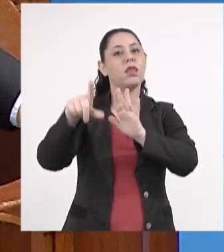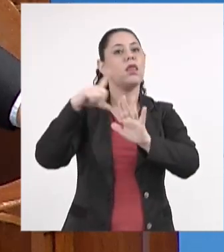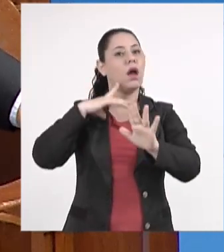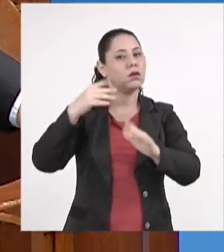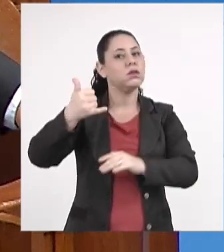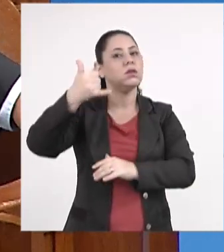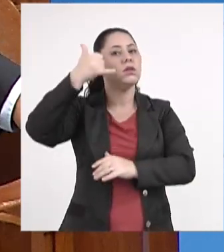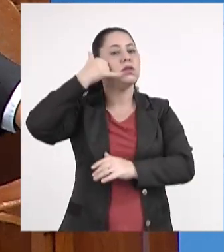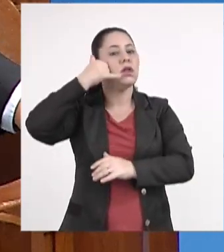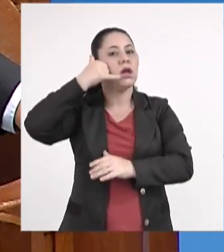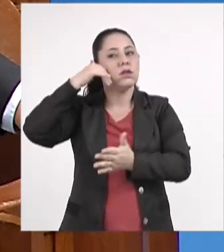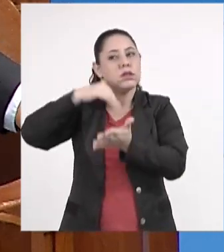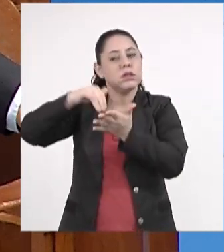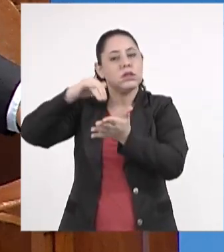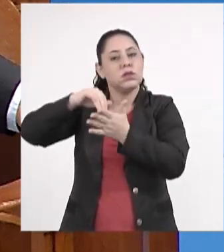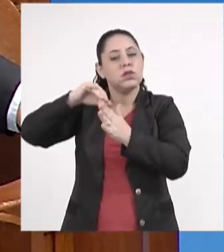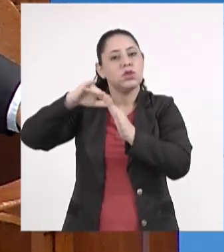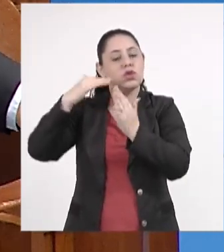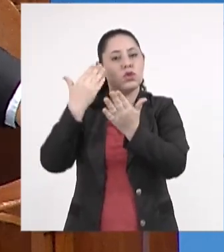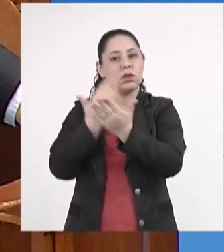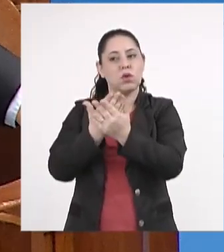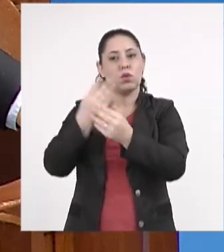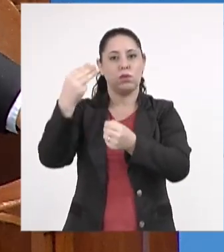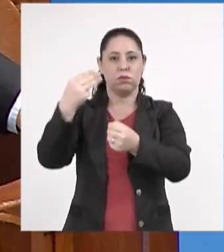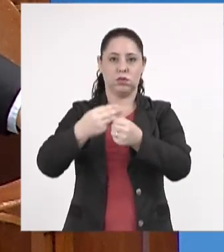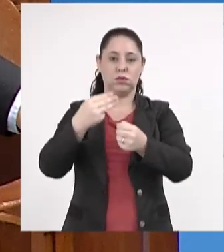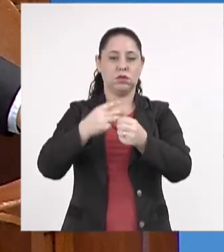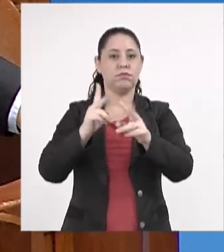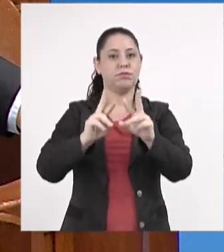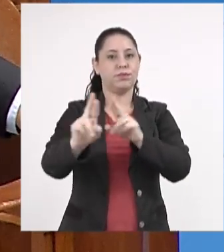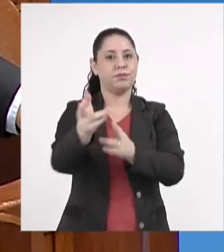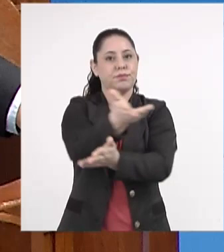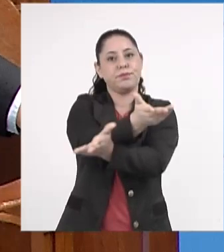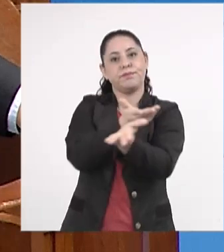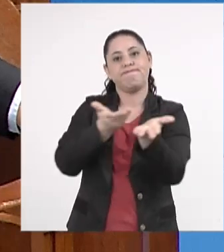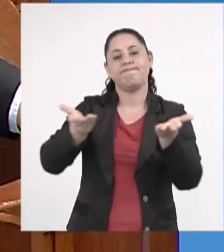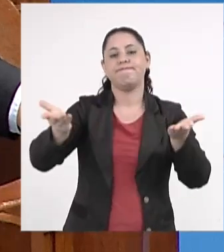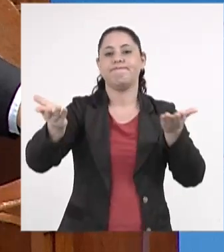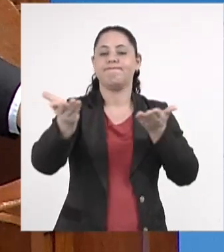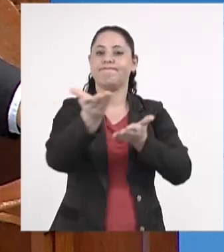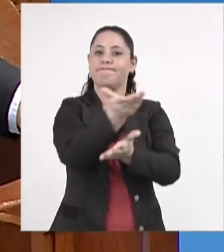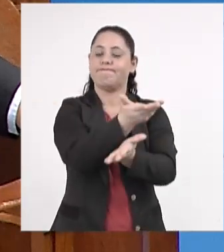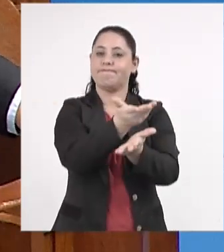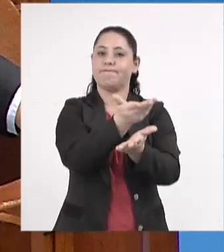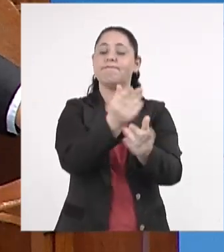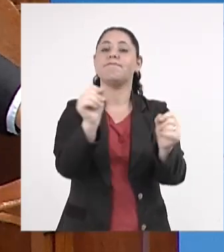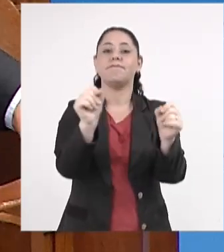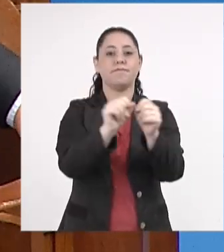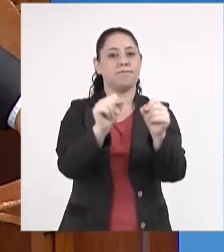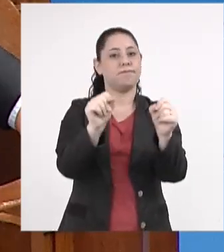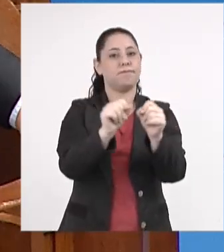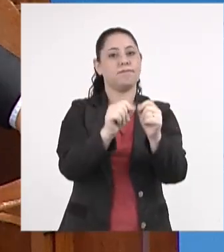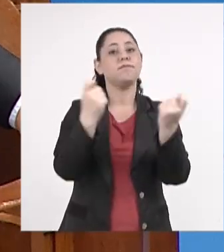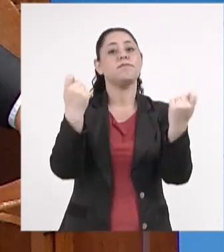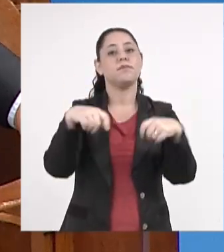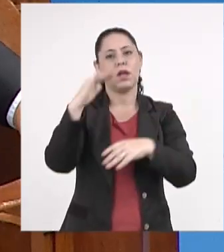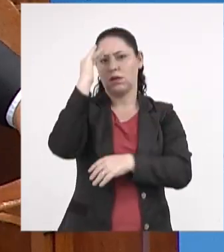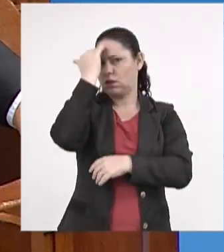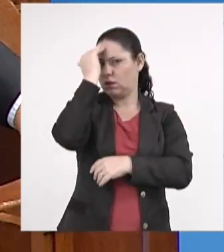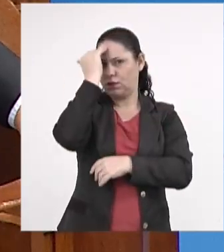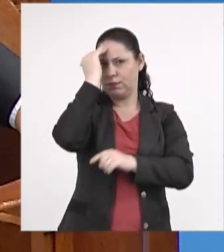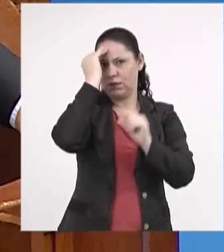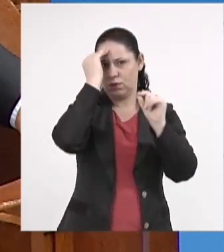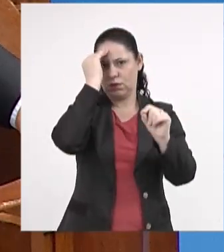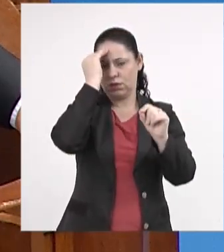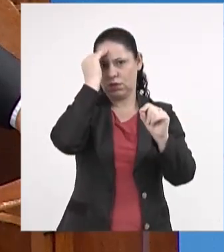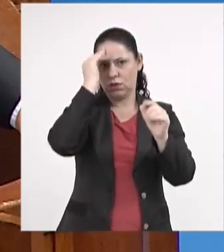contato com a Secretaria de Educação do município e realizem ali entendimentos